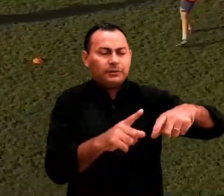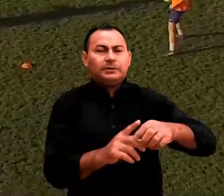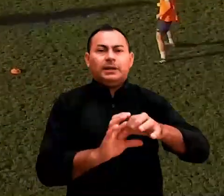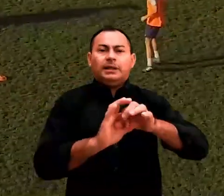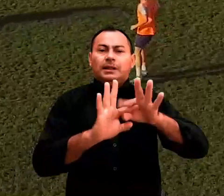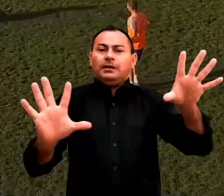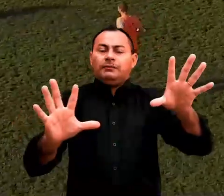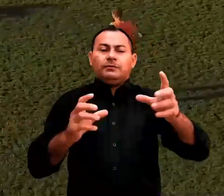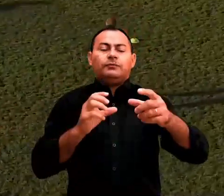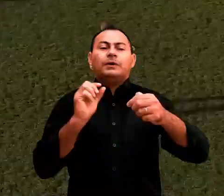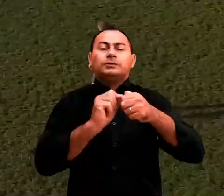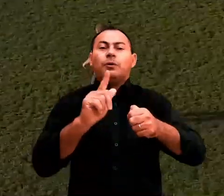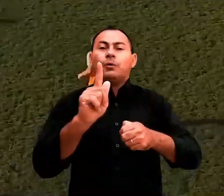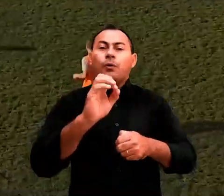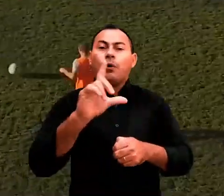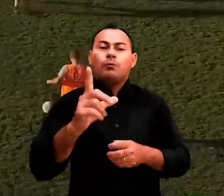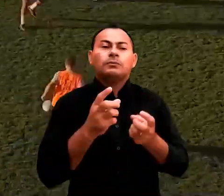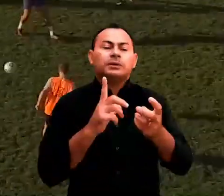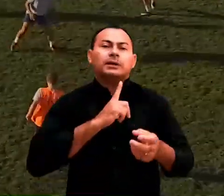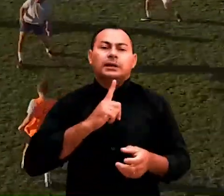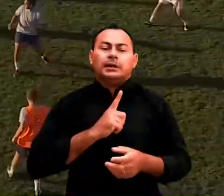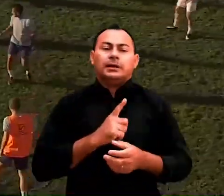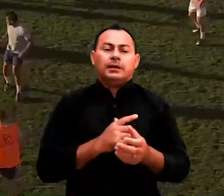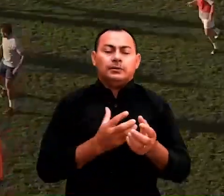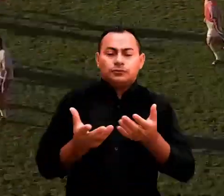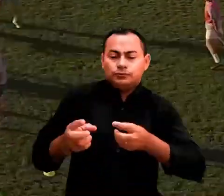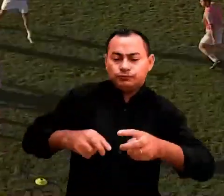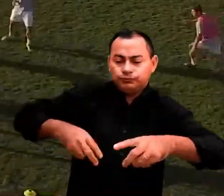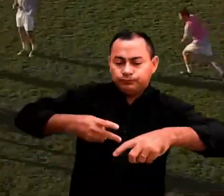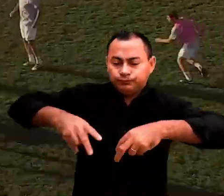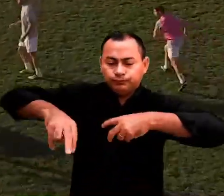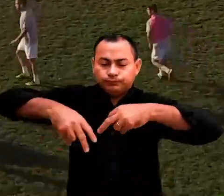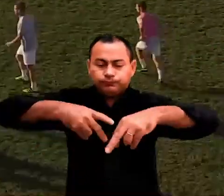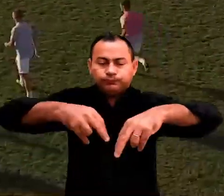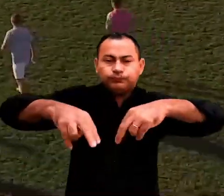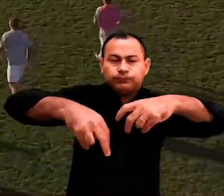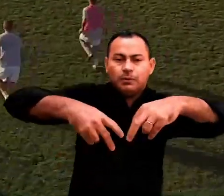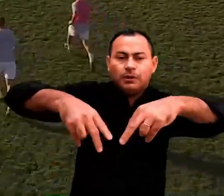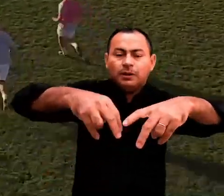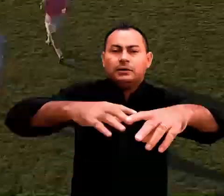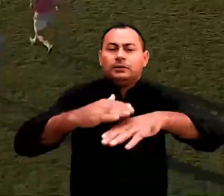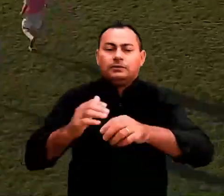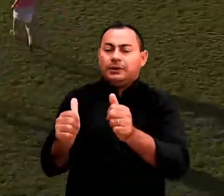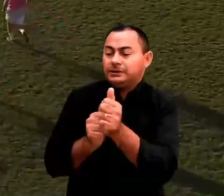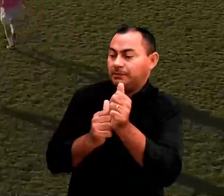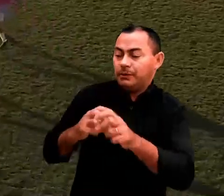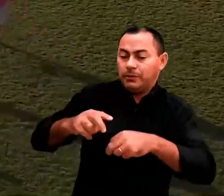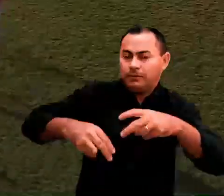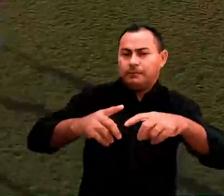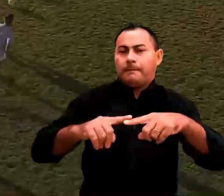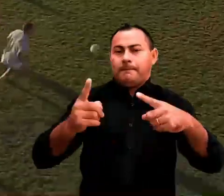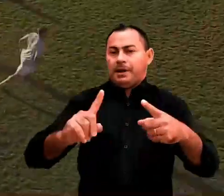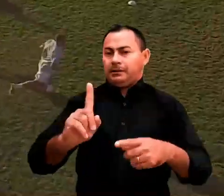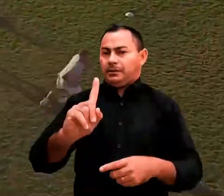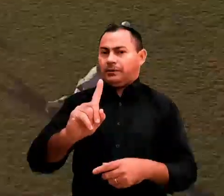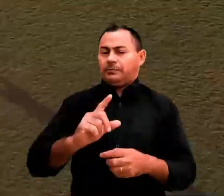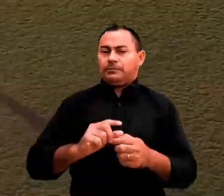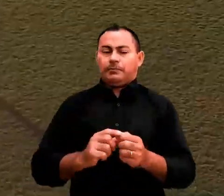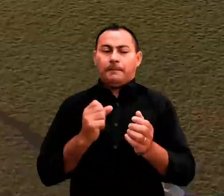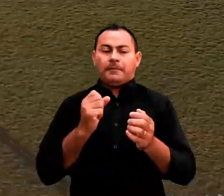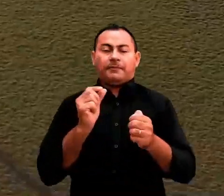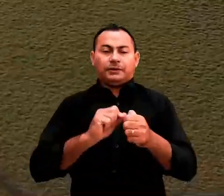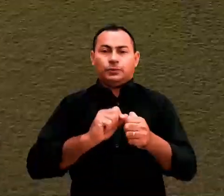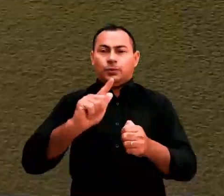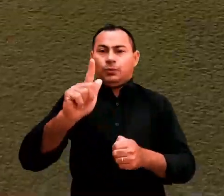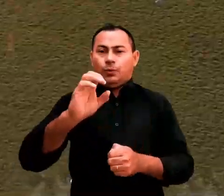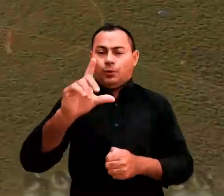estivesse livre e marcar o gol, do que ter de driblar todos aqueles jogadores que vêm em cima de você. Mas não é assim que